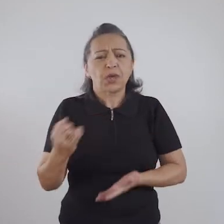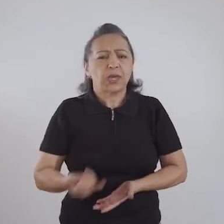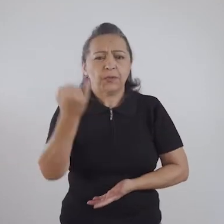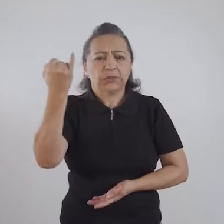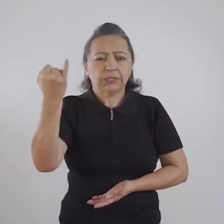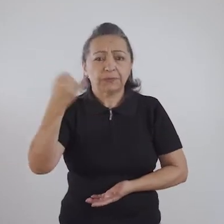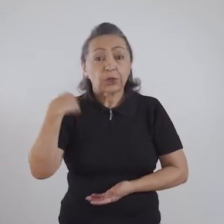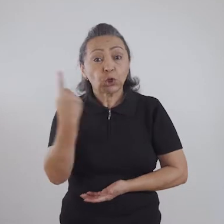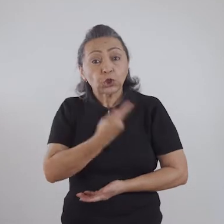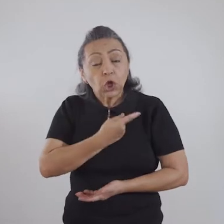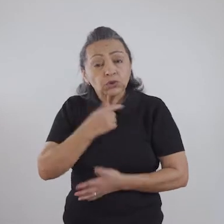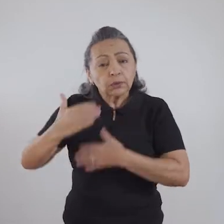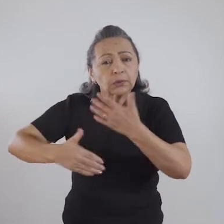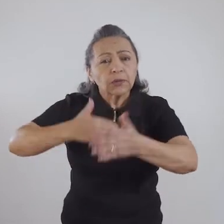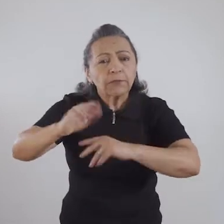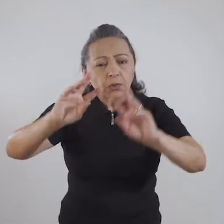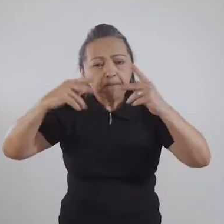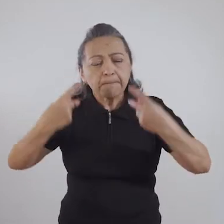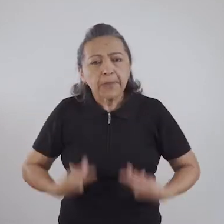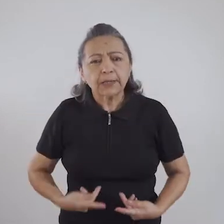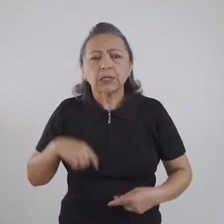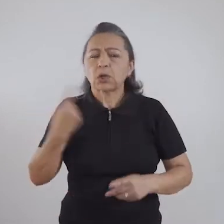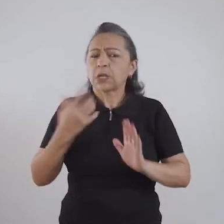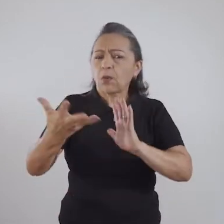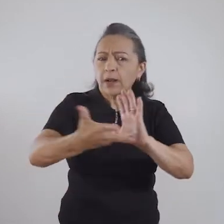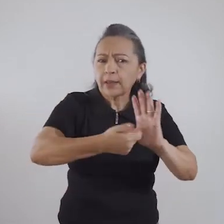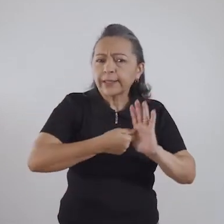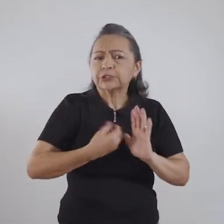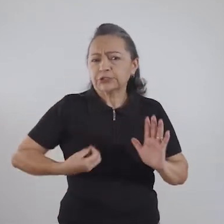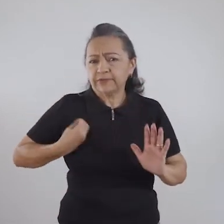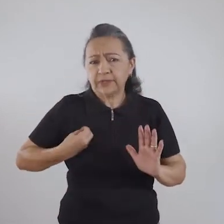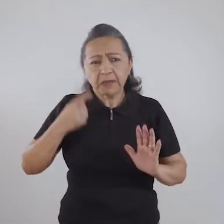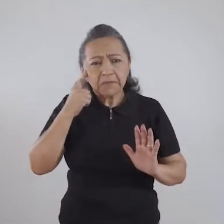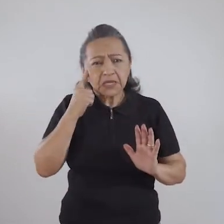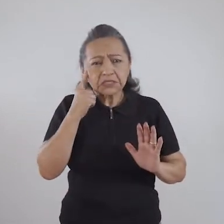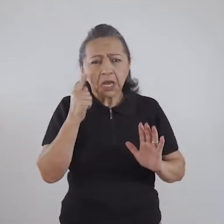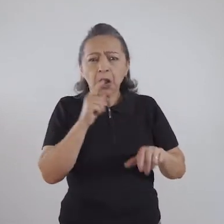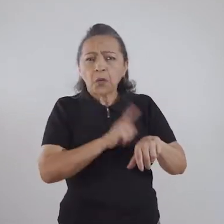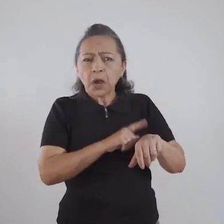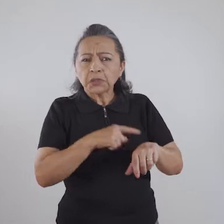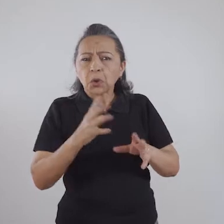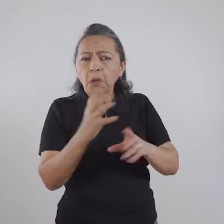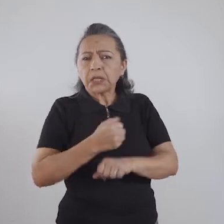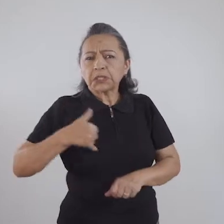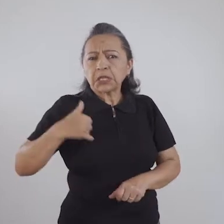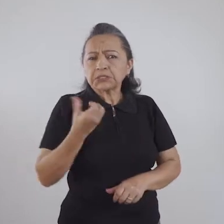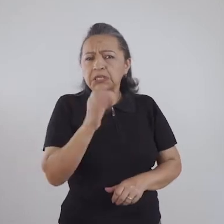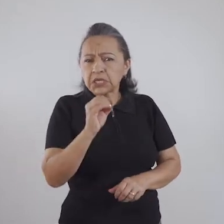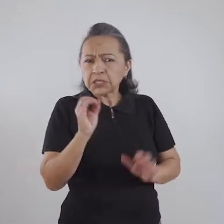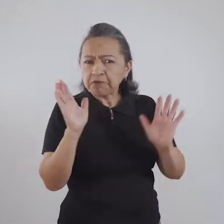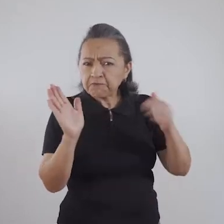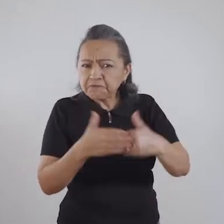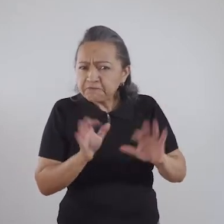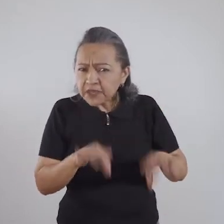importante para o nosso desenvolvimento, para a nossa qualidade de vida, ela não termina quando a gente faz 60 anos ou mais.